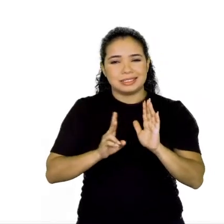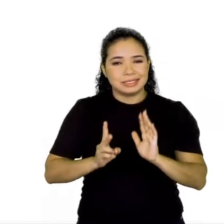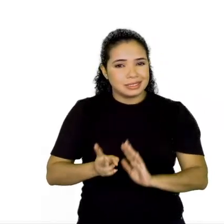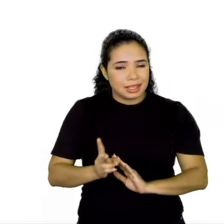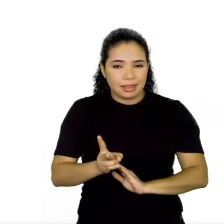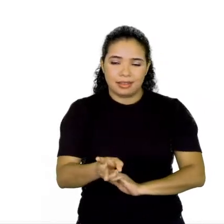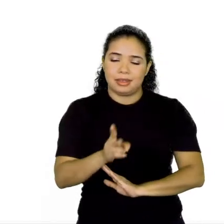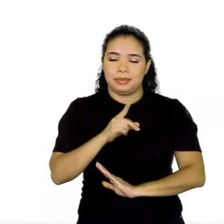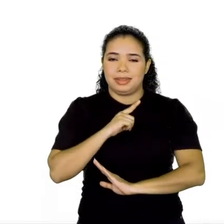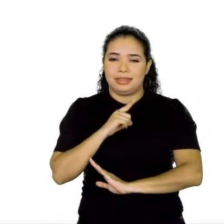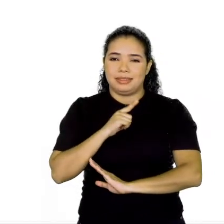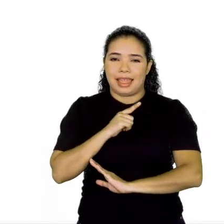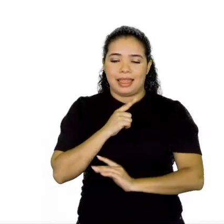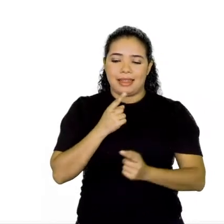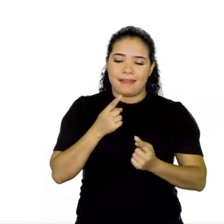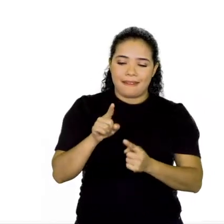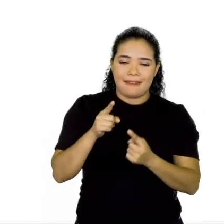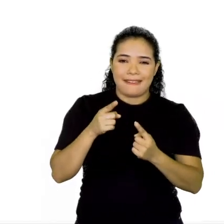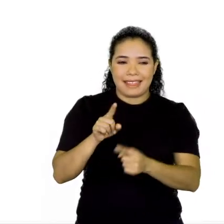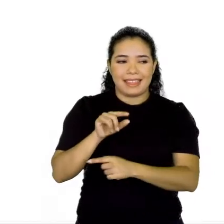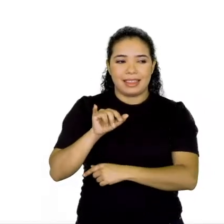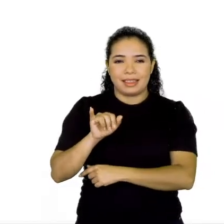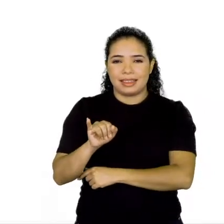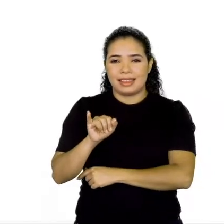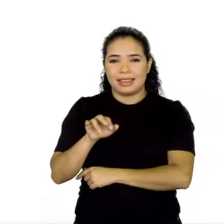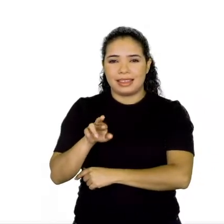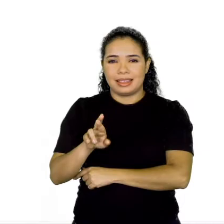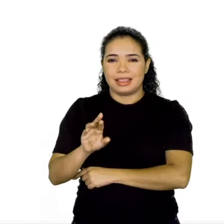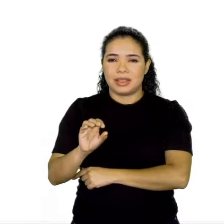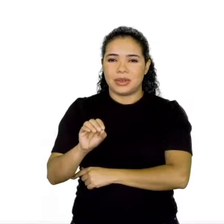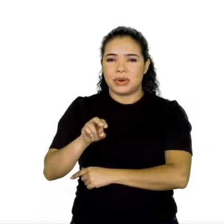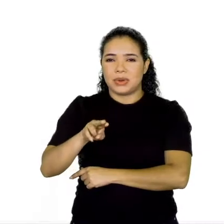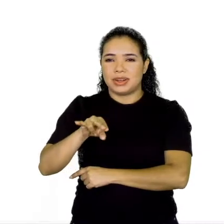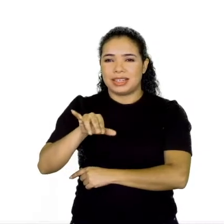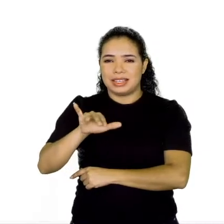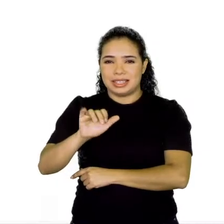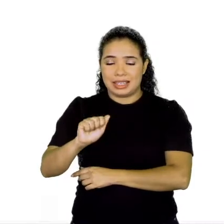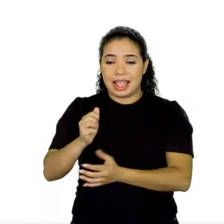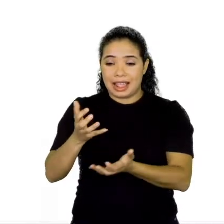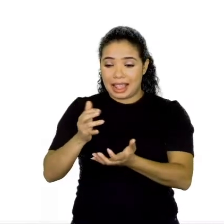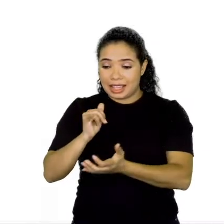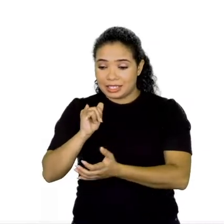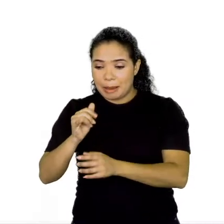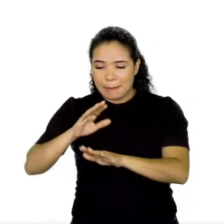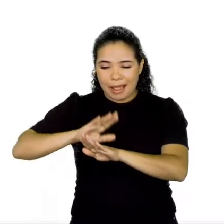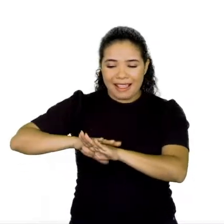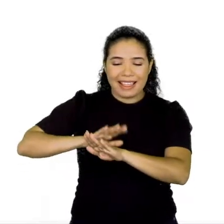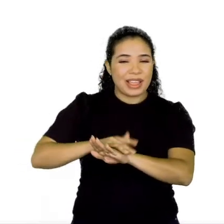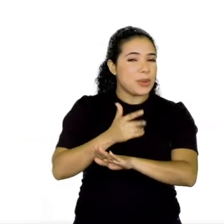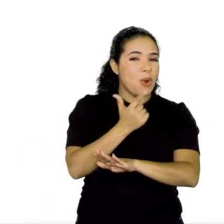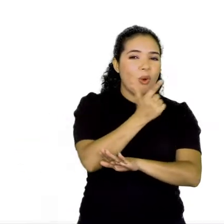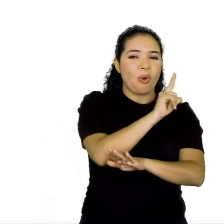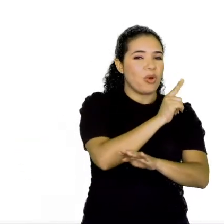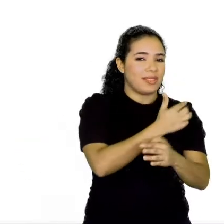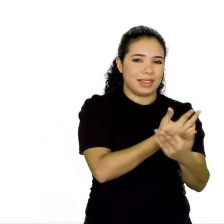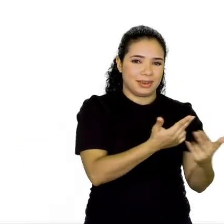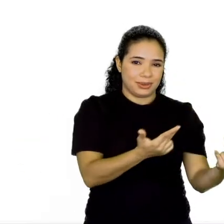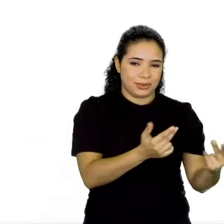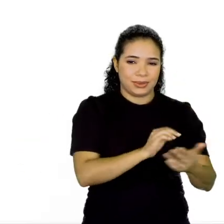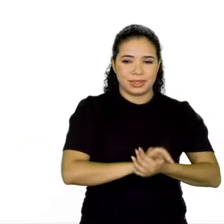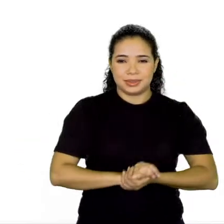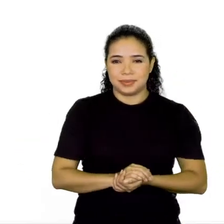ironia. Sempre ele escreve algo para dizer outra coisa, né, que essa a função da ironia. Então, a ironia é a